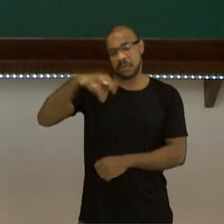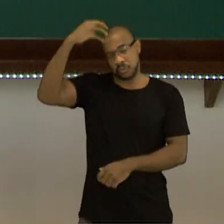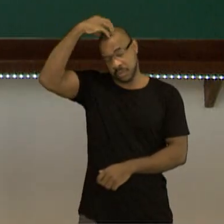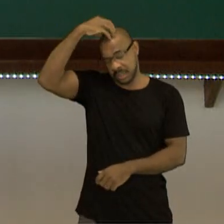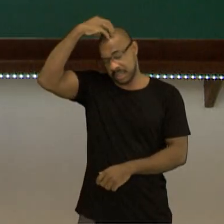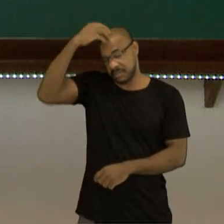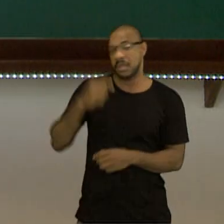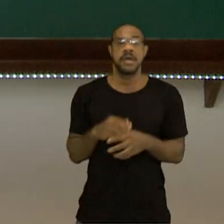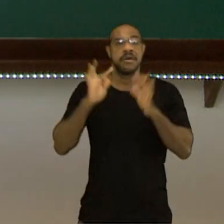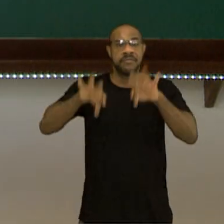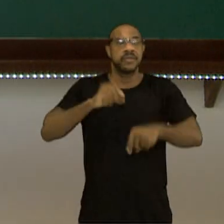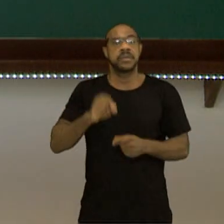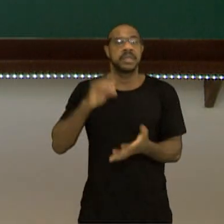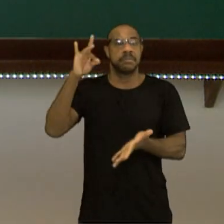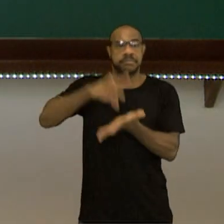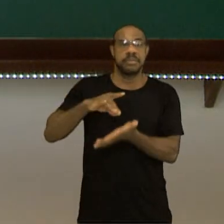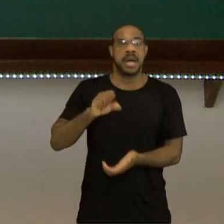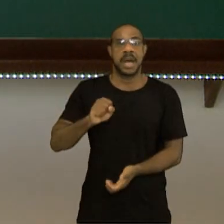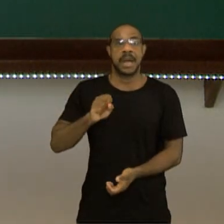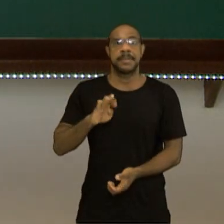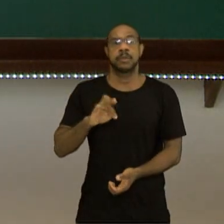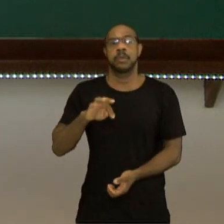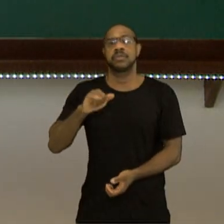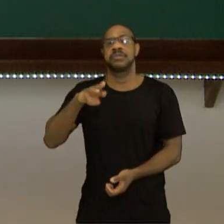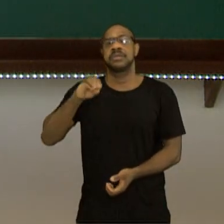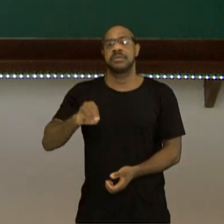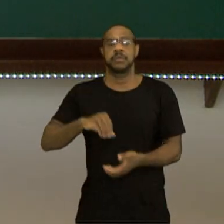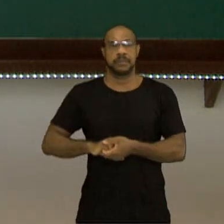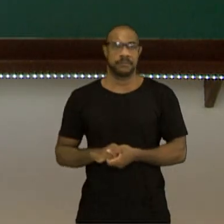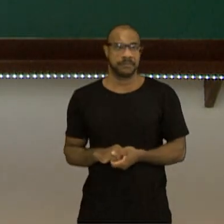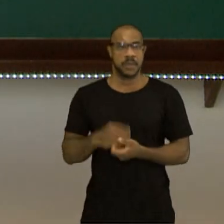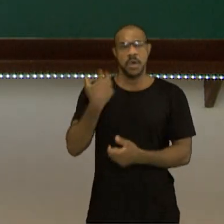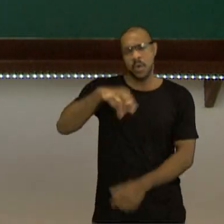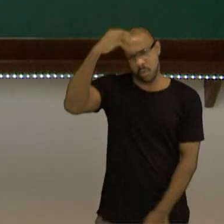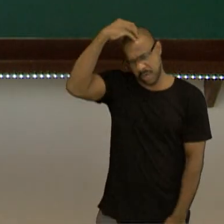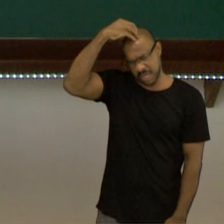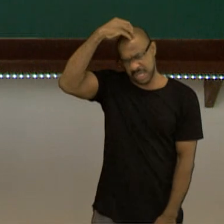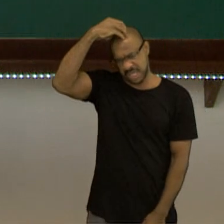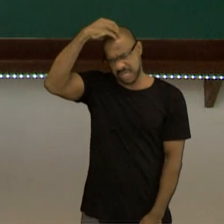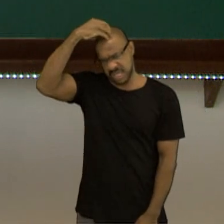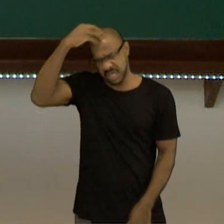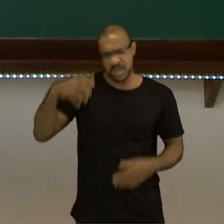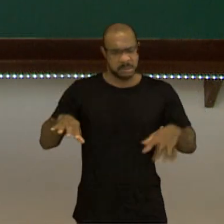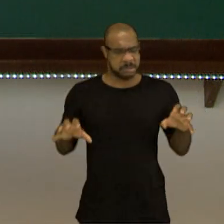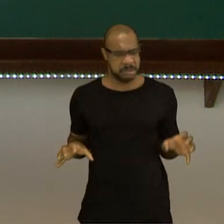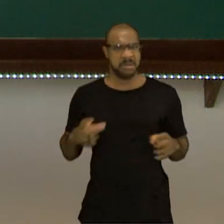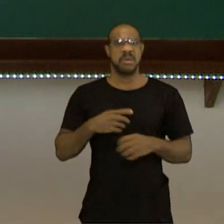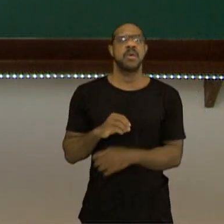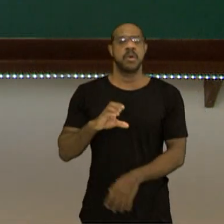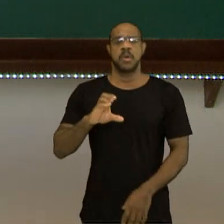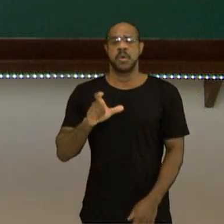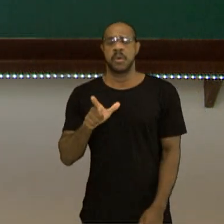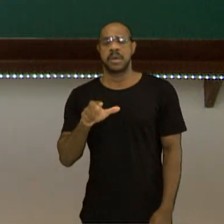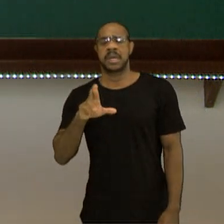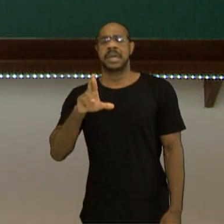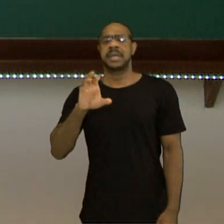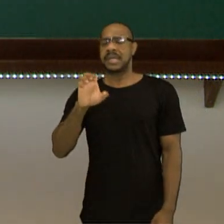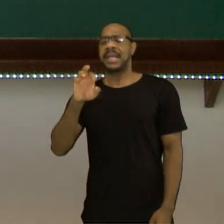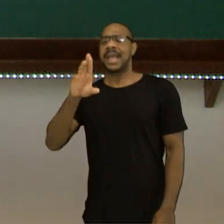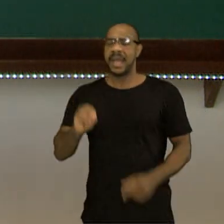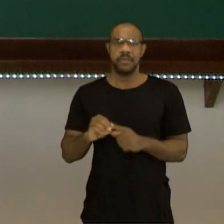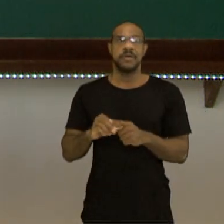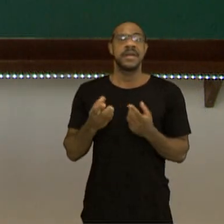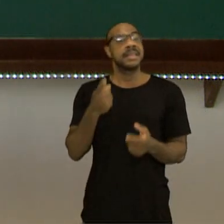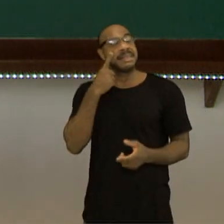ao absolutismo que existia naquele período. O rei, a monarquia, o clero vão tentar acabar com essa